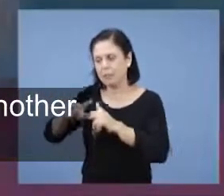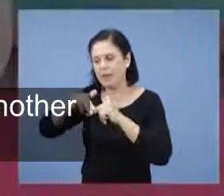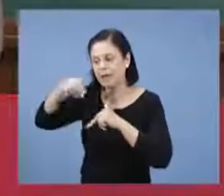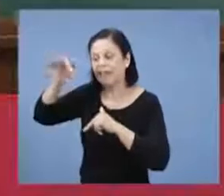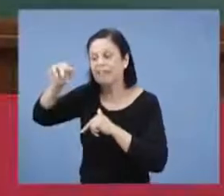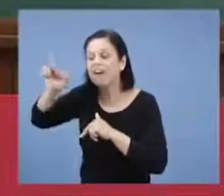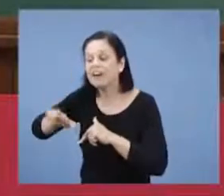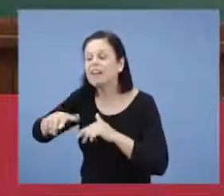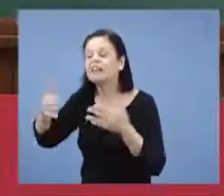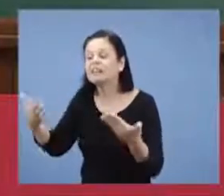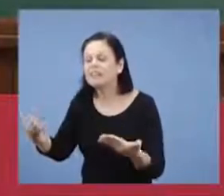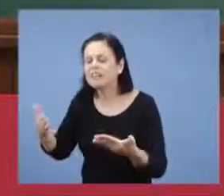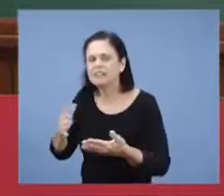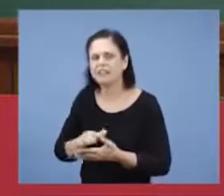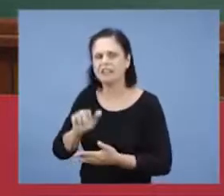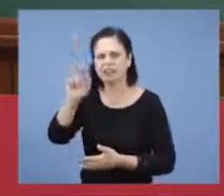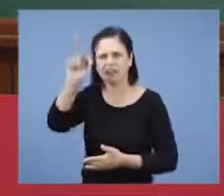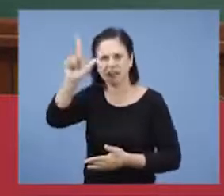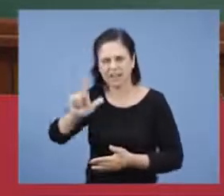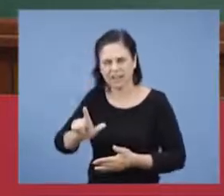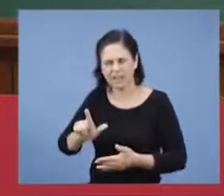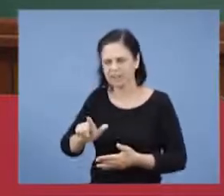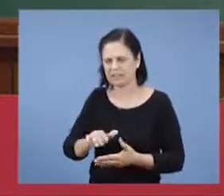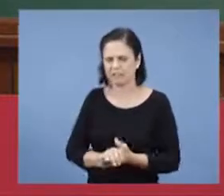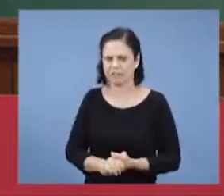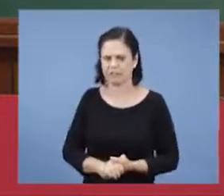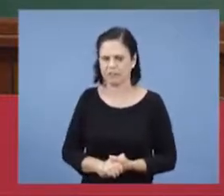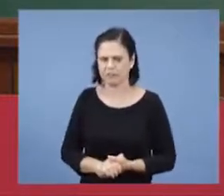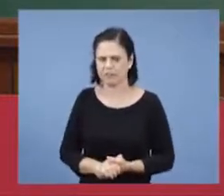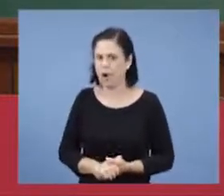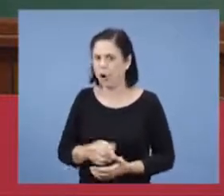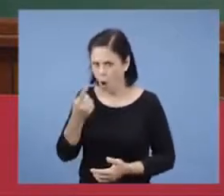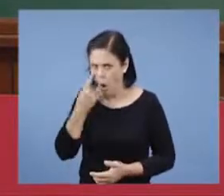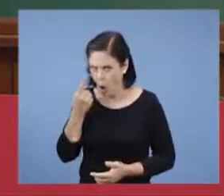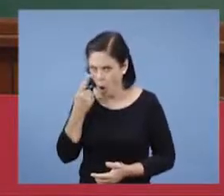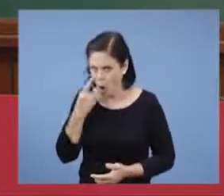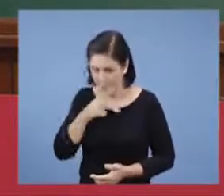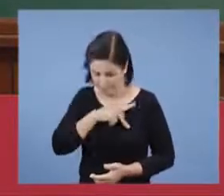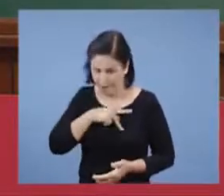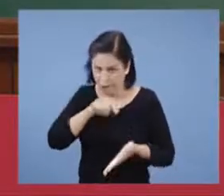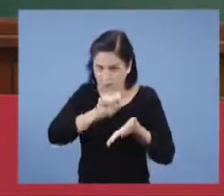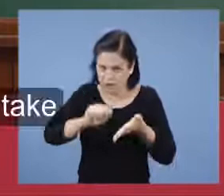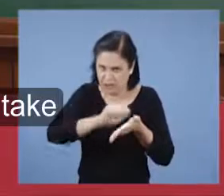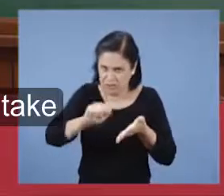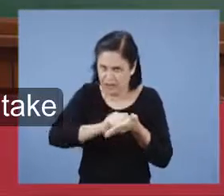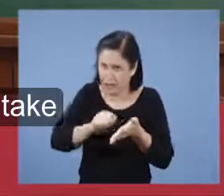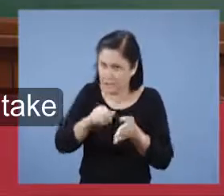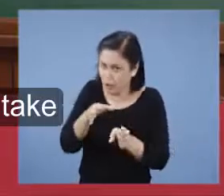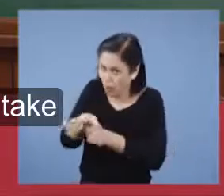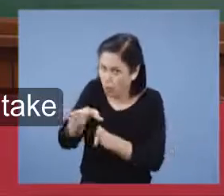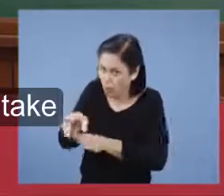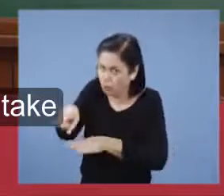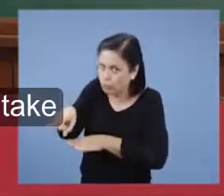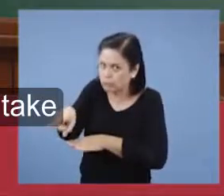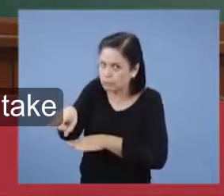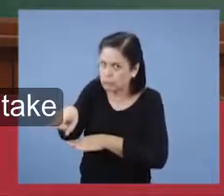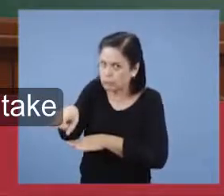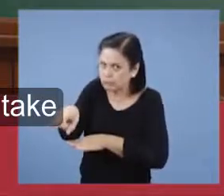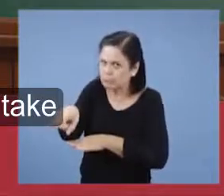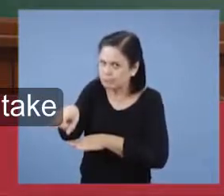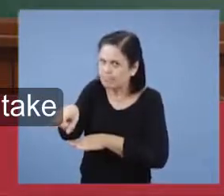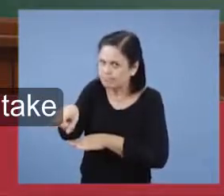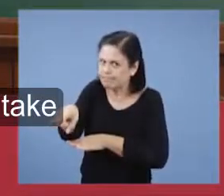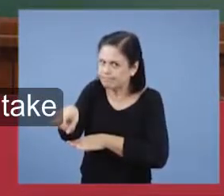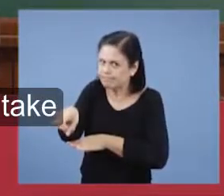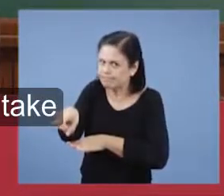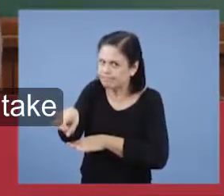Outro texto de Gálatas. Olha aqui. A forma como Paulo se dirige a essa turma.